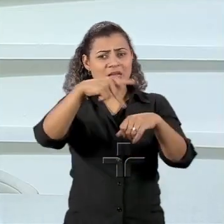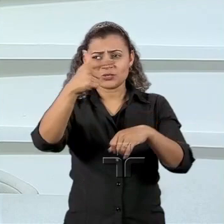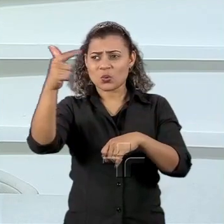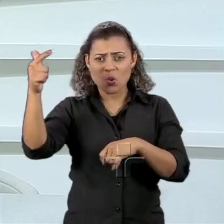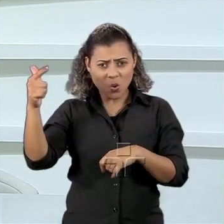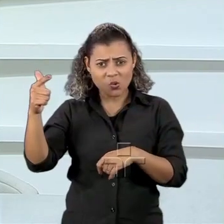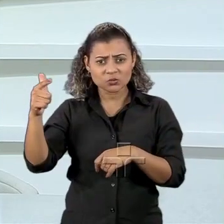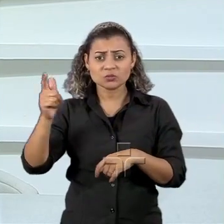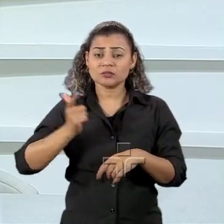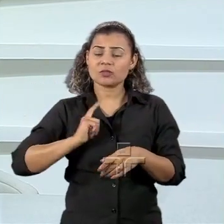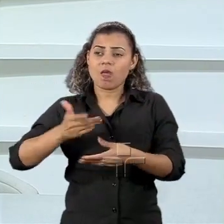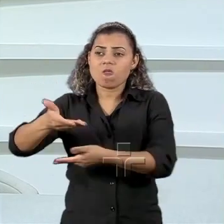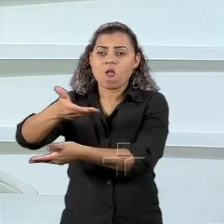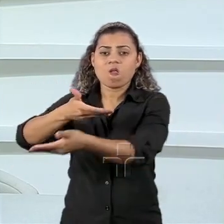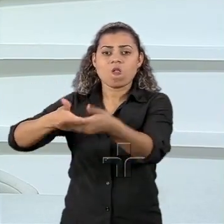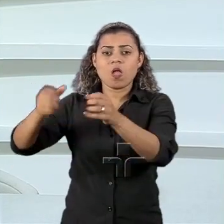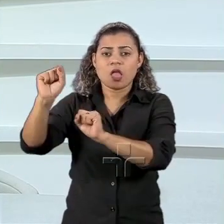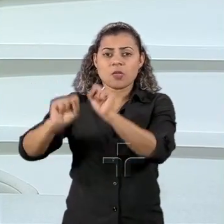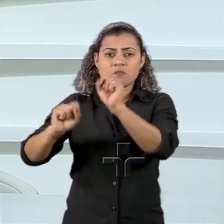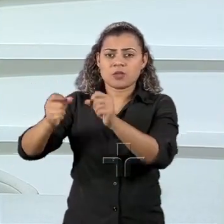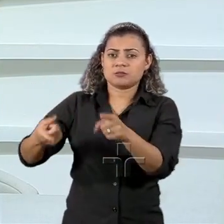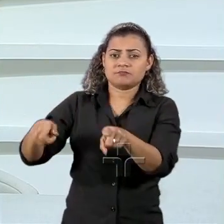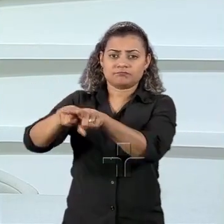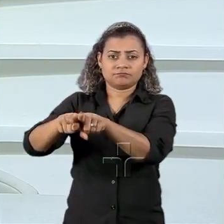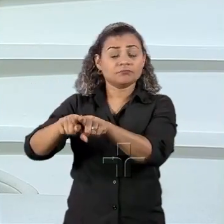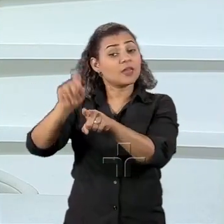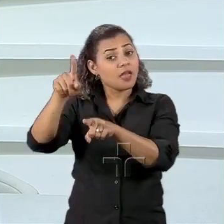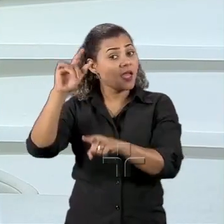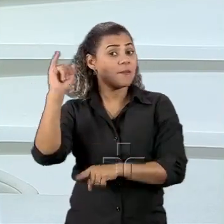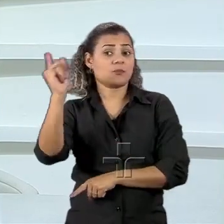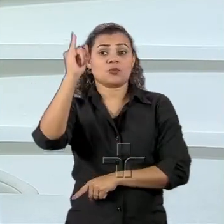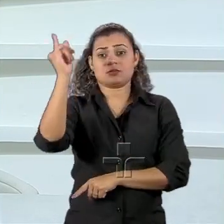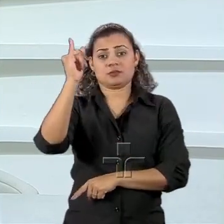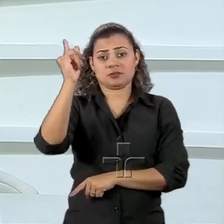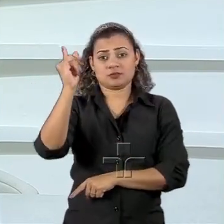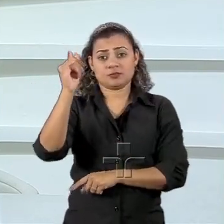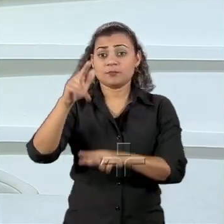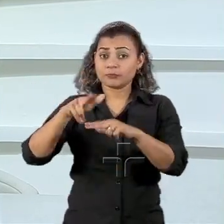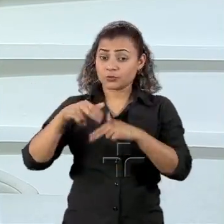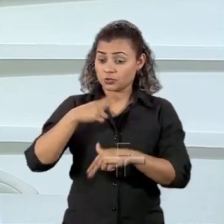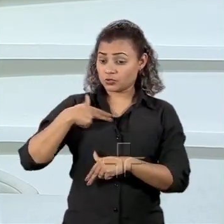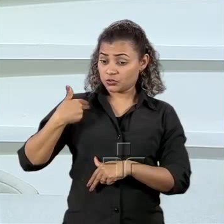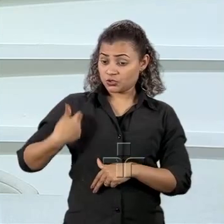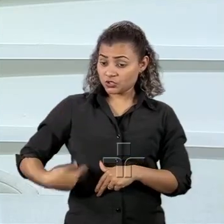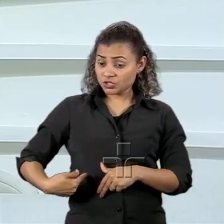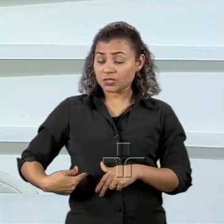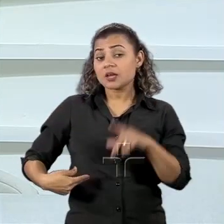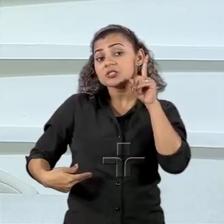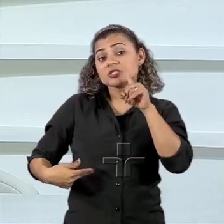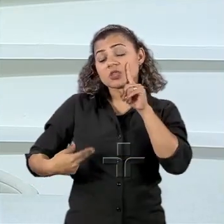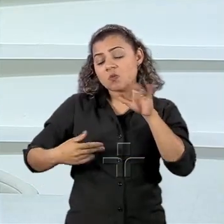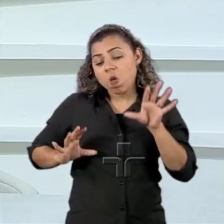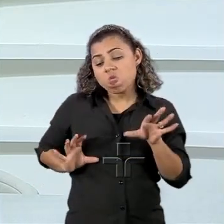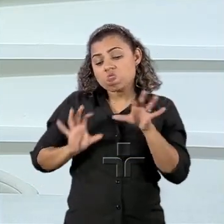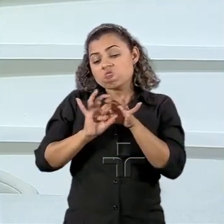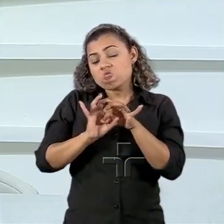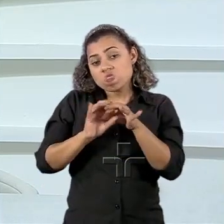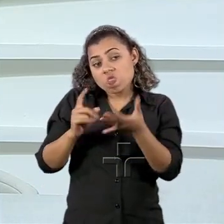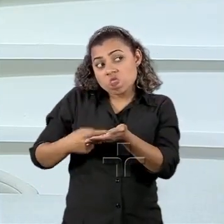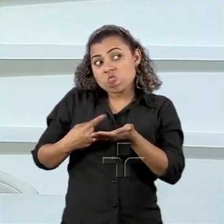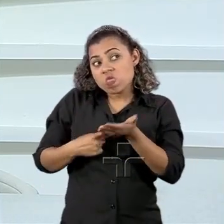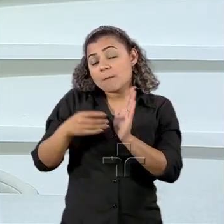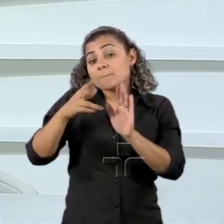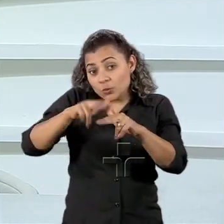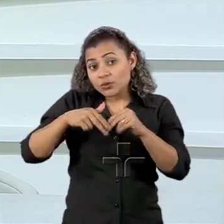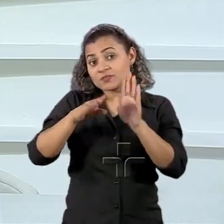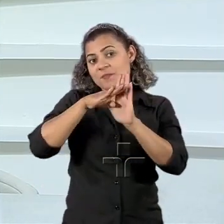investimentos das multinacionais são muito importantes. É isso que está na pauta, inclusive, entre China e Estados Unidos. E o Brasil, por incrível